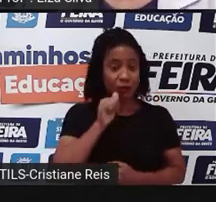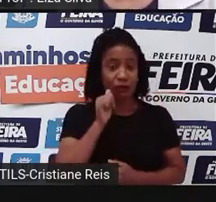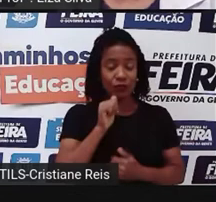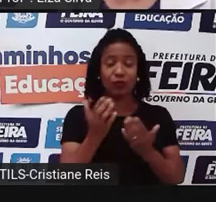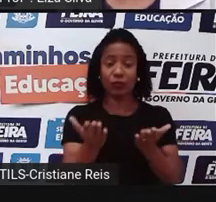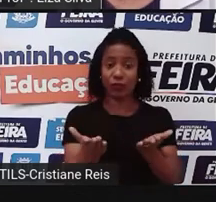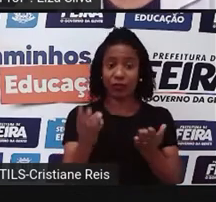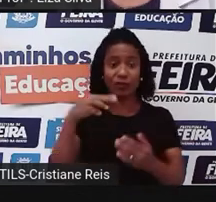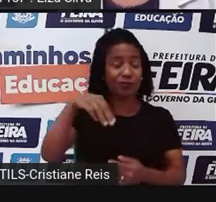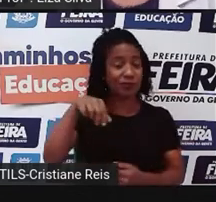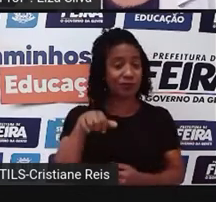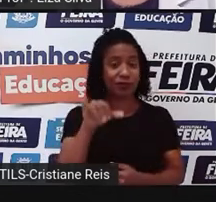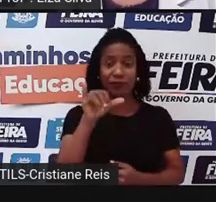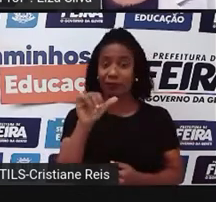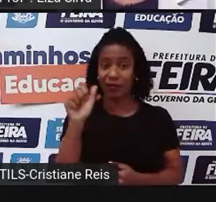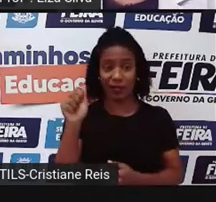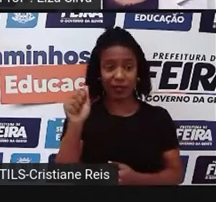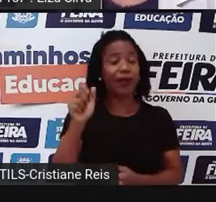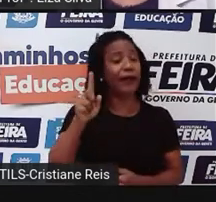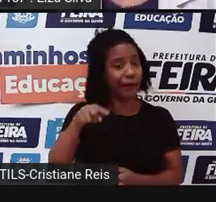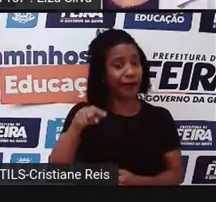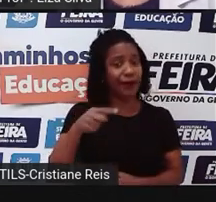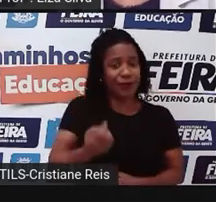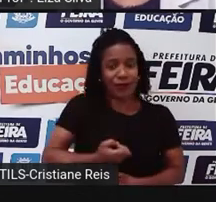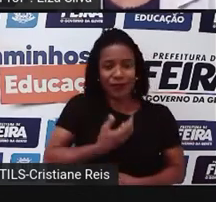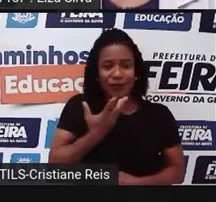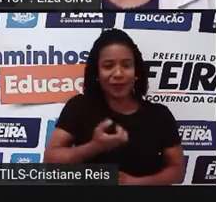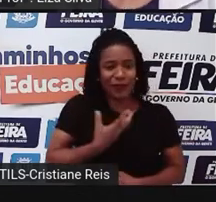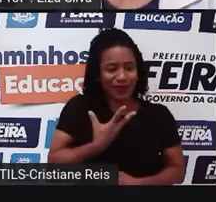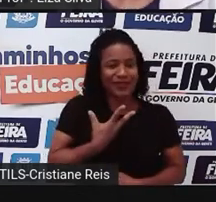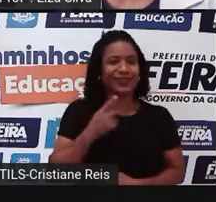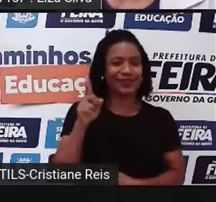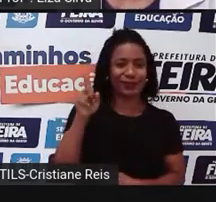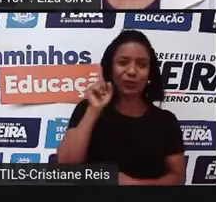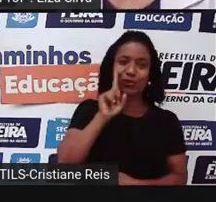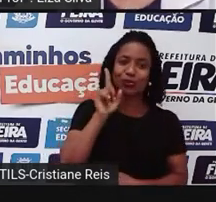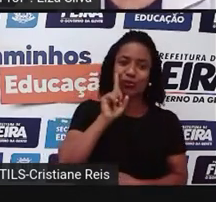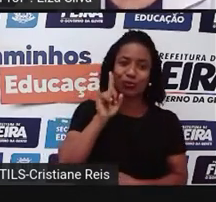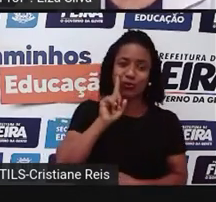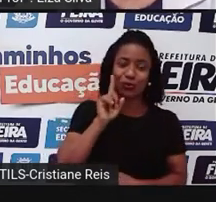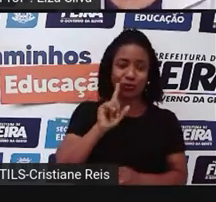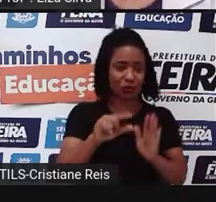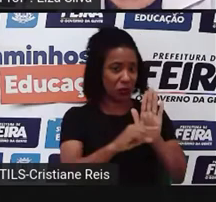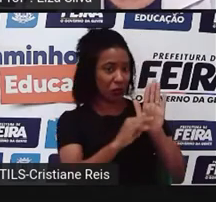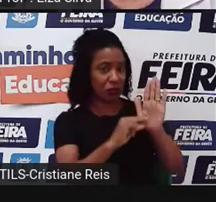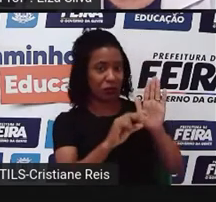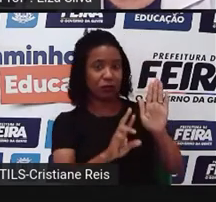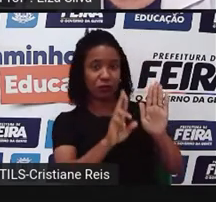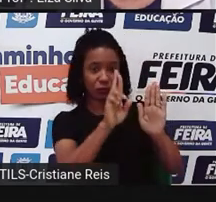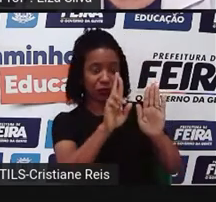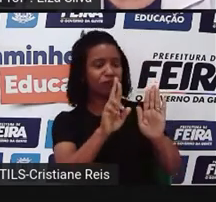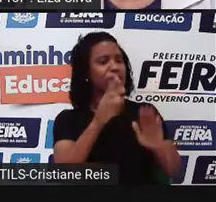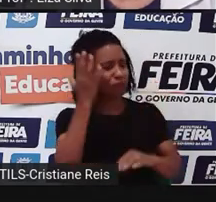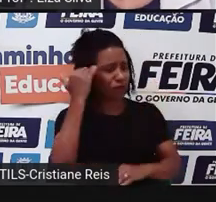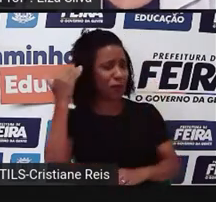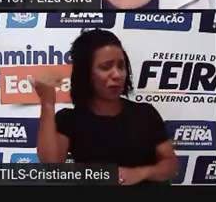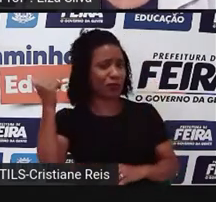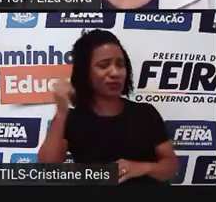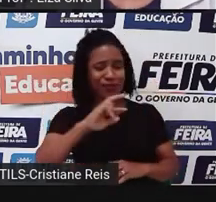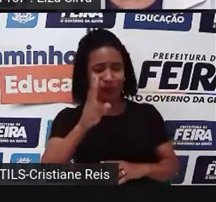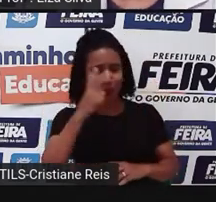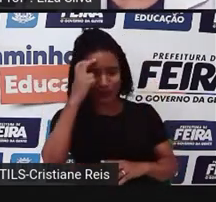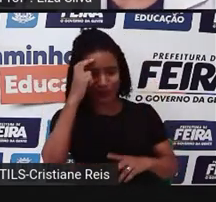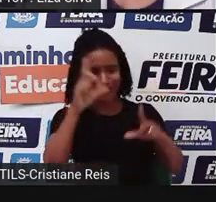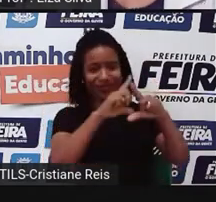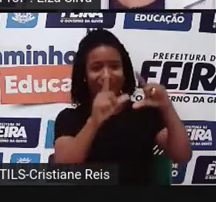reconhecida como uma grande poetisa norte-americana e é uma figura influente na cultura afro-americana. Ela